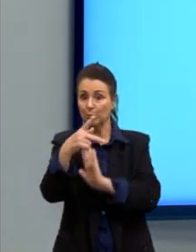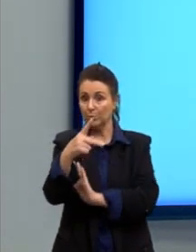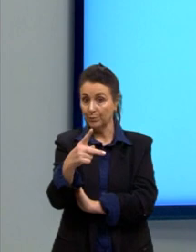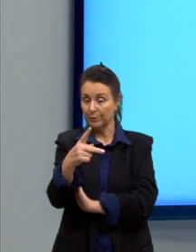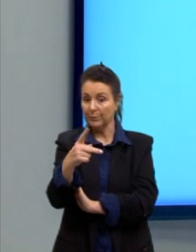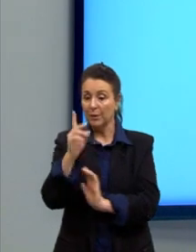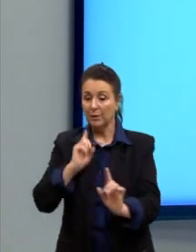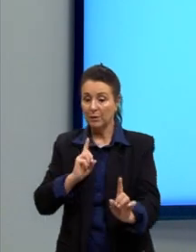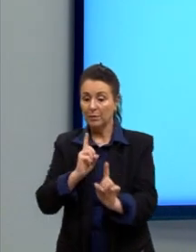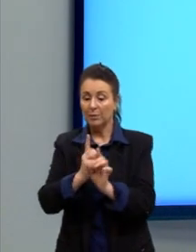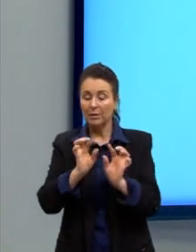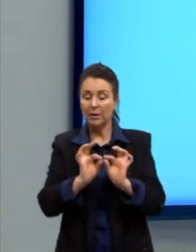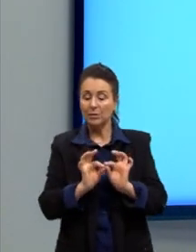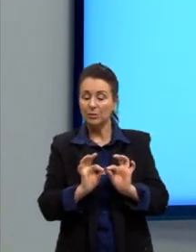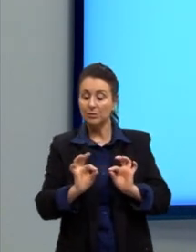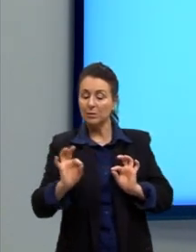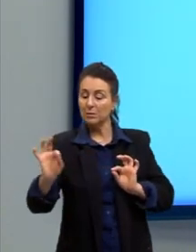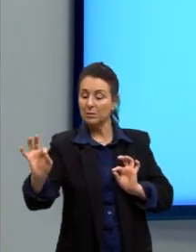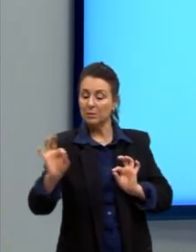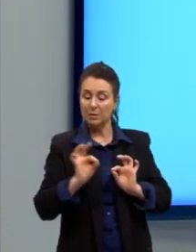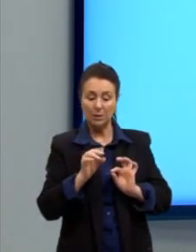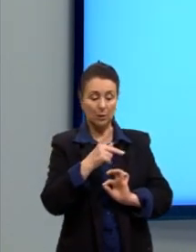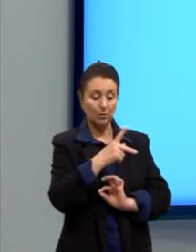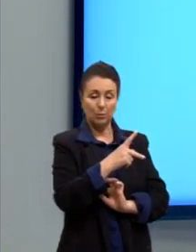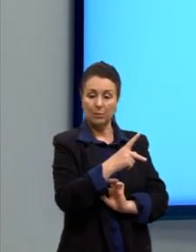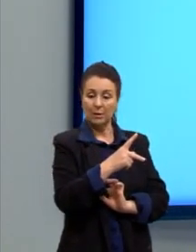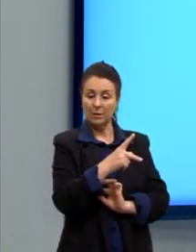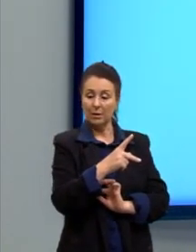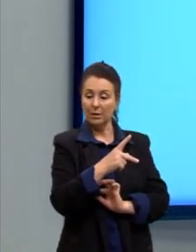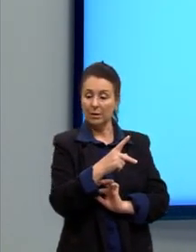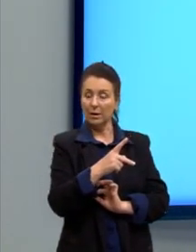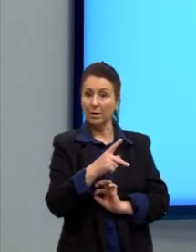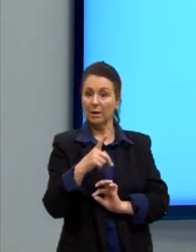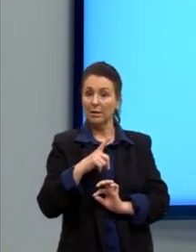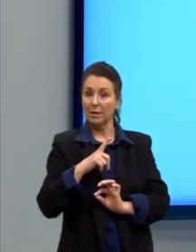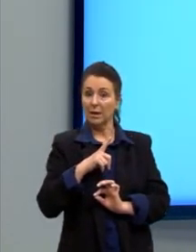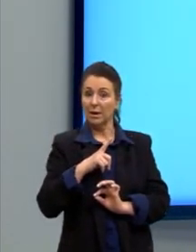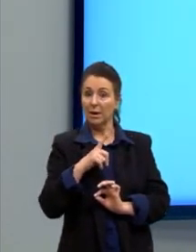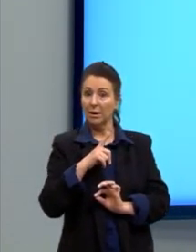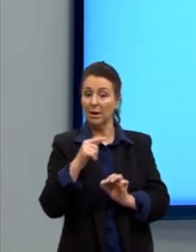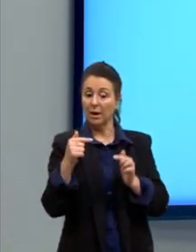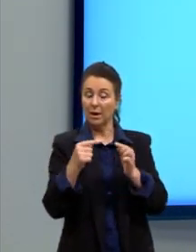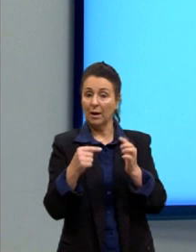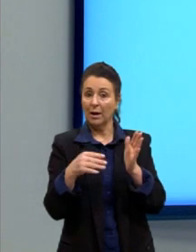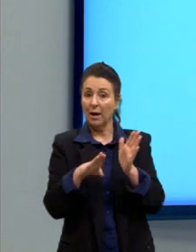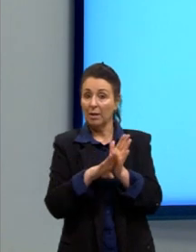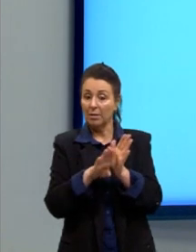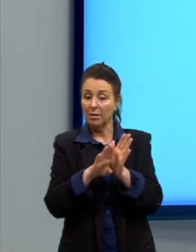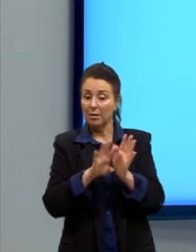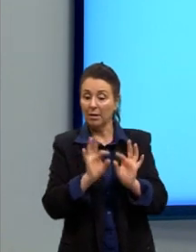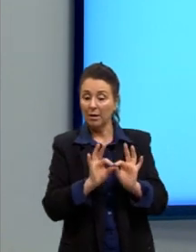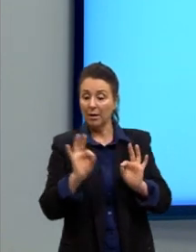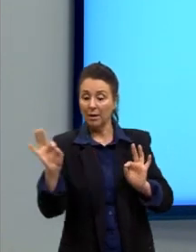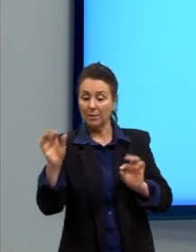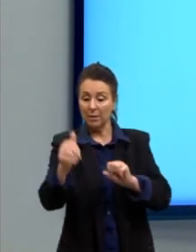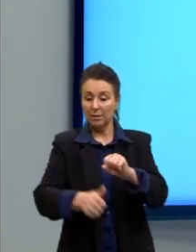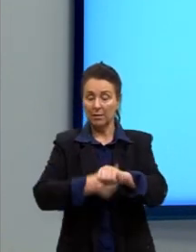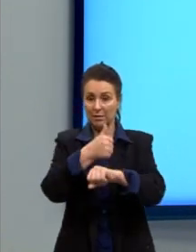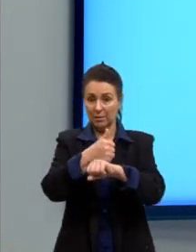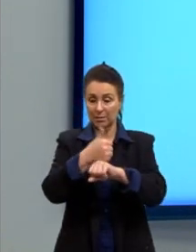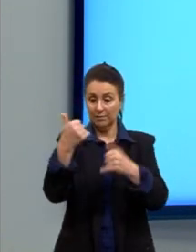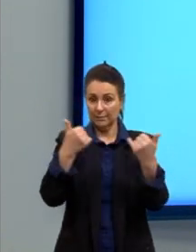descobrir a distância do ponto P até a nossa reta. Então, substituímos as